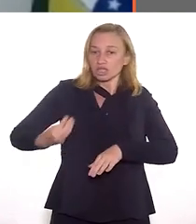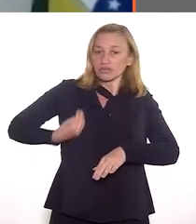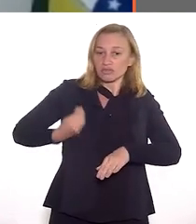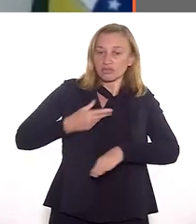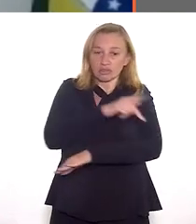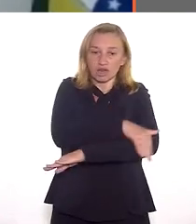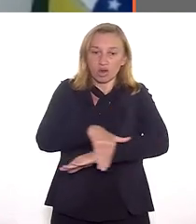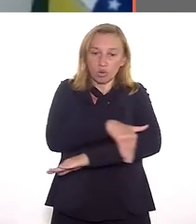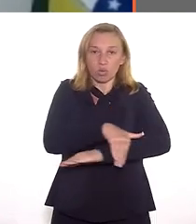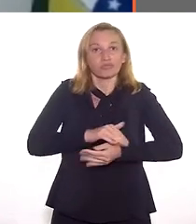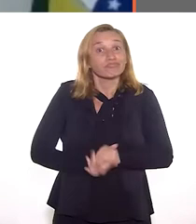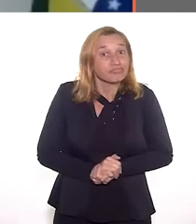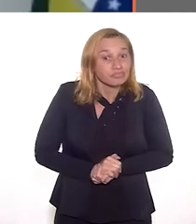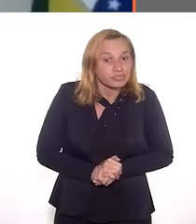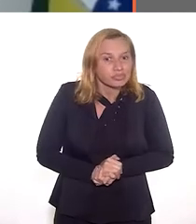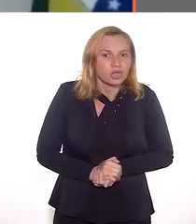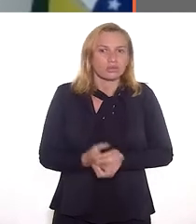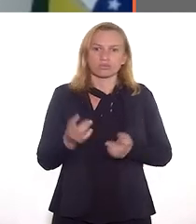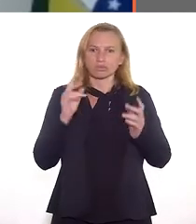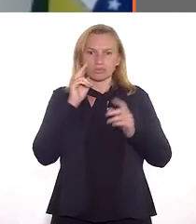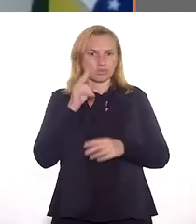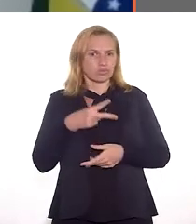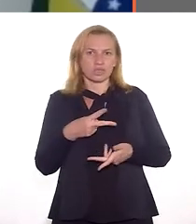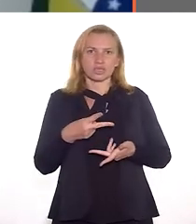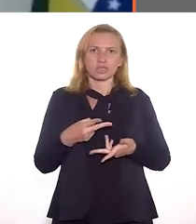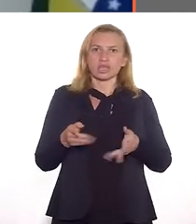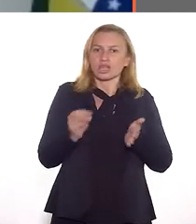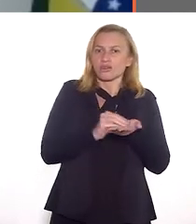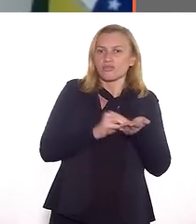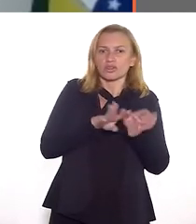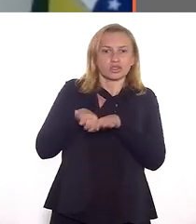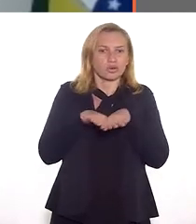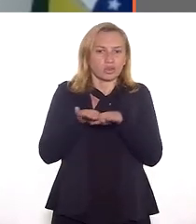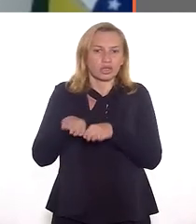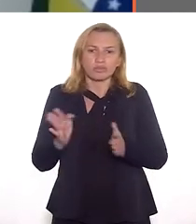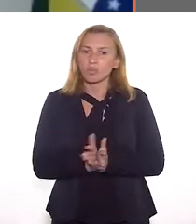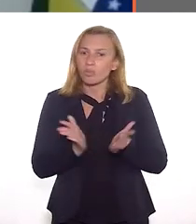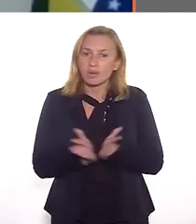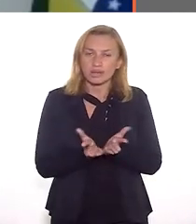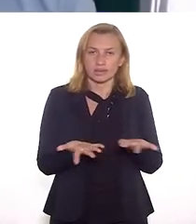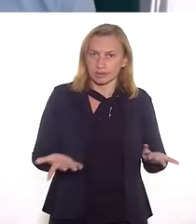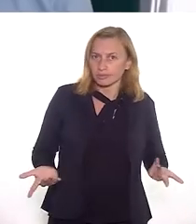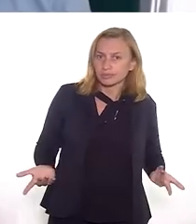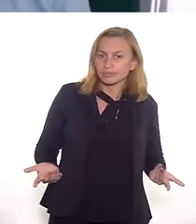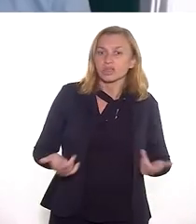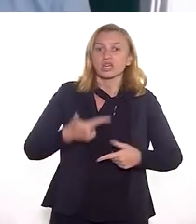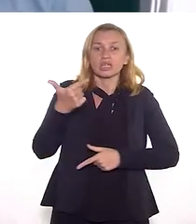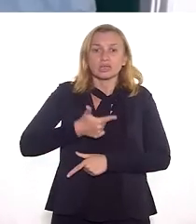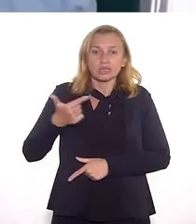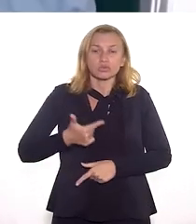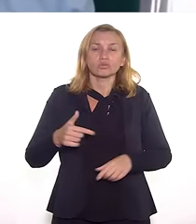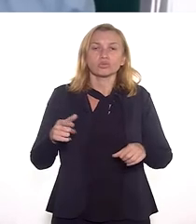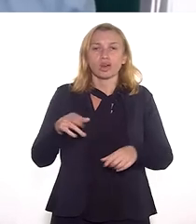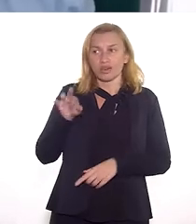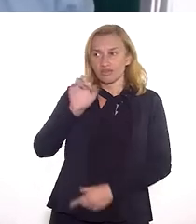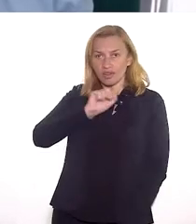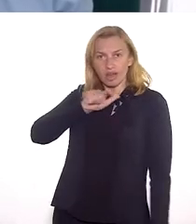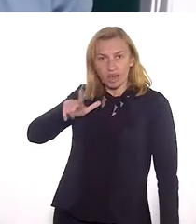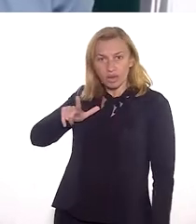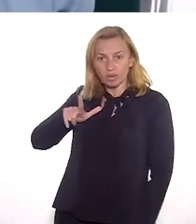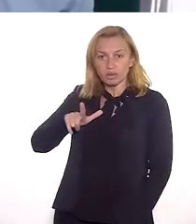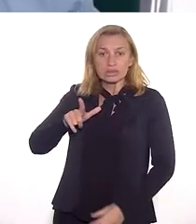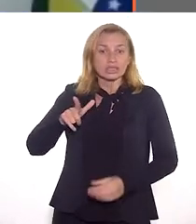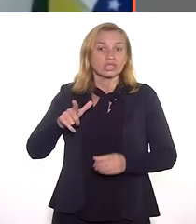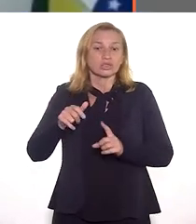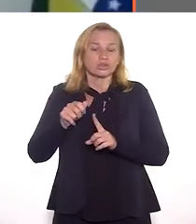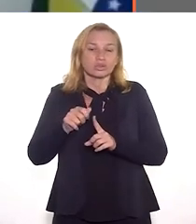situação de rua. Essa é uma expressão muito visível da desigualdade, da pobreza e da miséria. Isso é a primeira coisa. O segundo aspecto, Rafael,